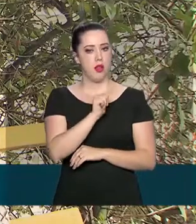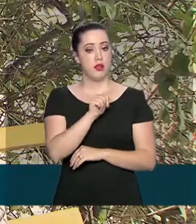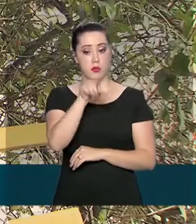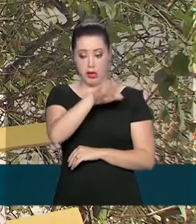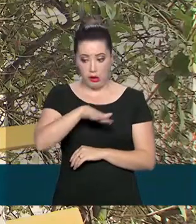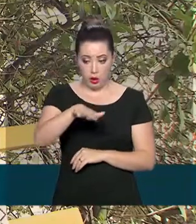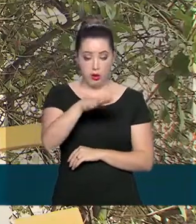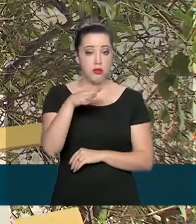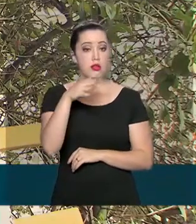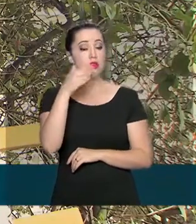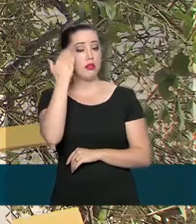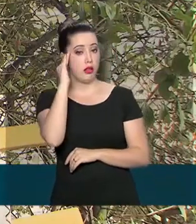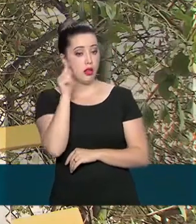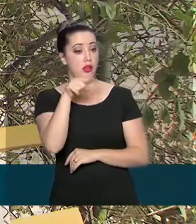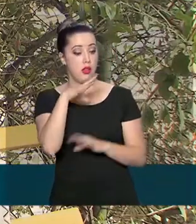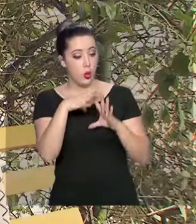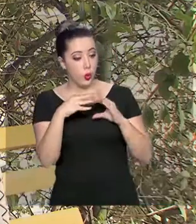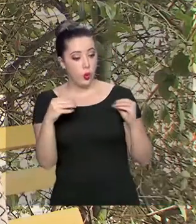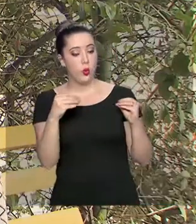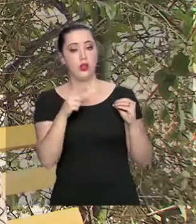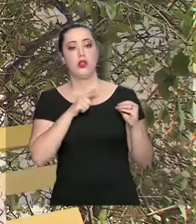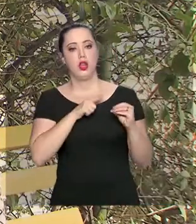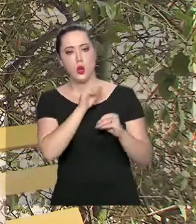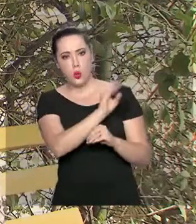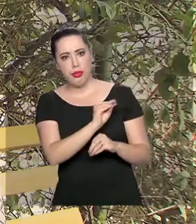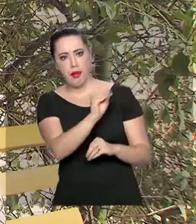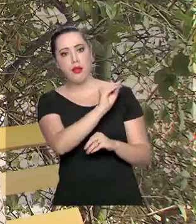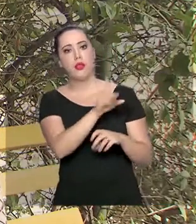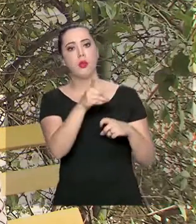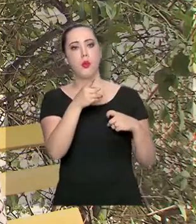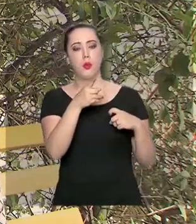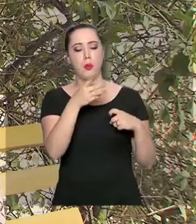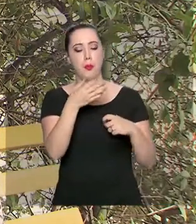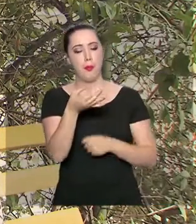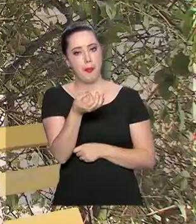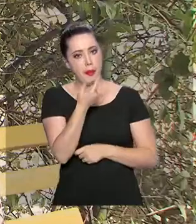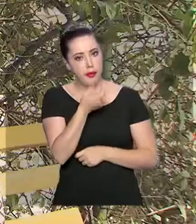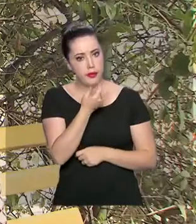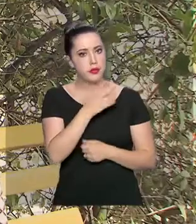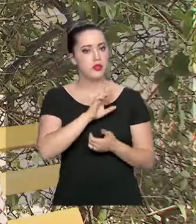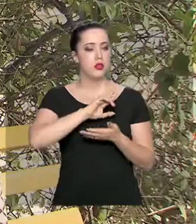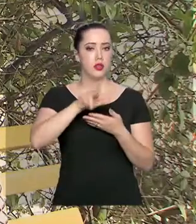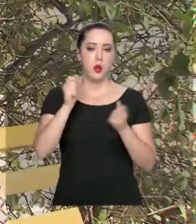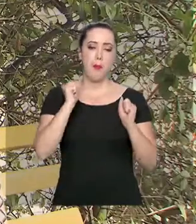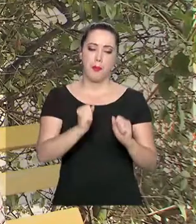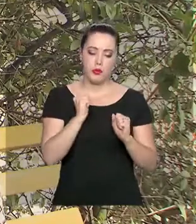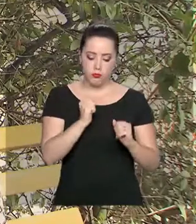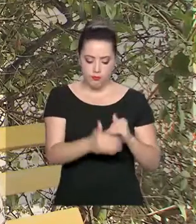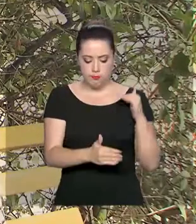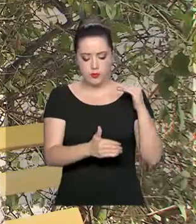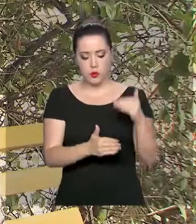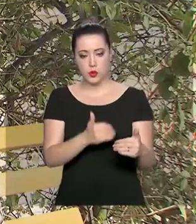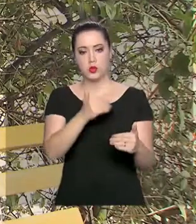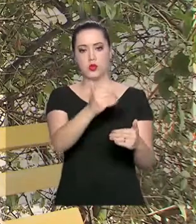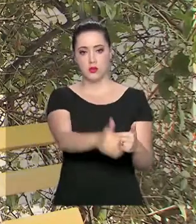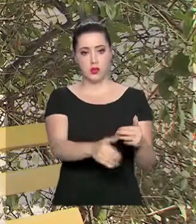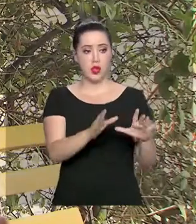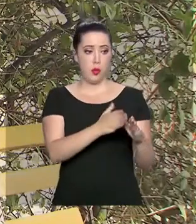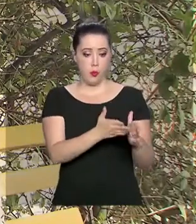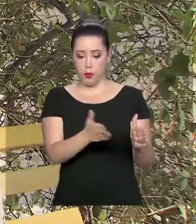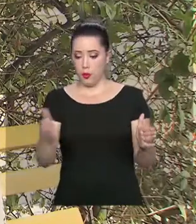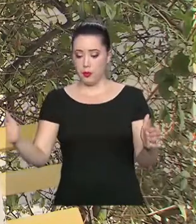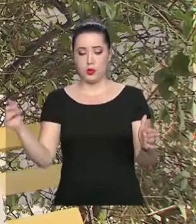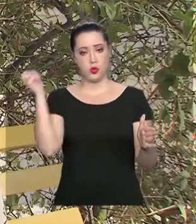que tem tratamento e que sim, a gente pode passar por essa fase. É uma fase realmente que